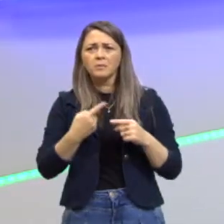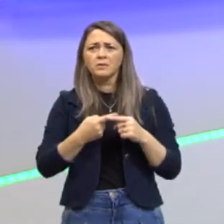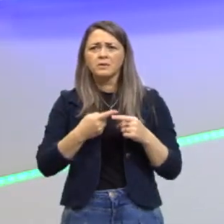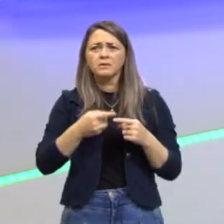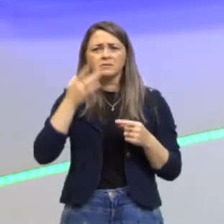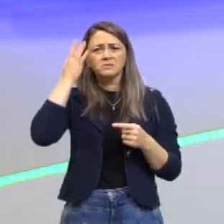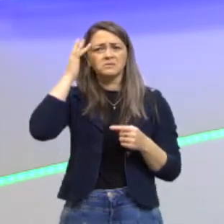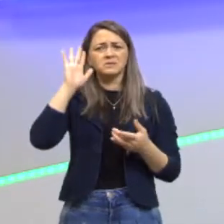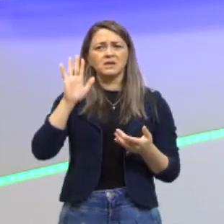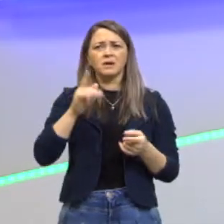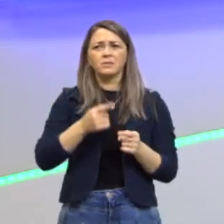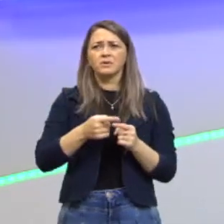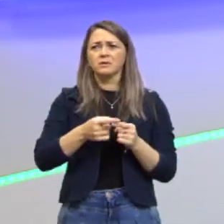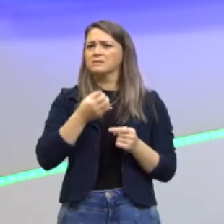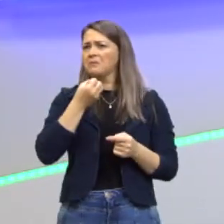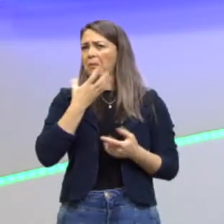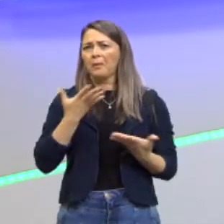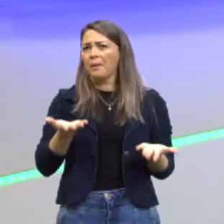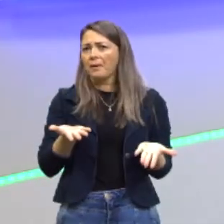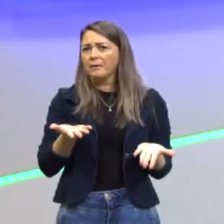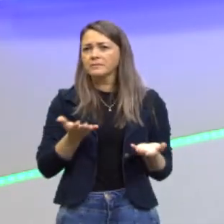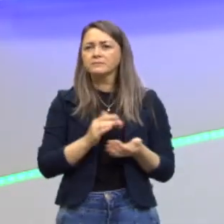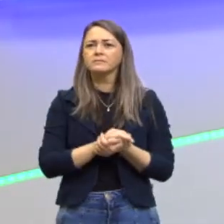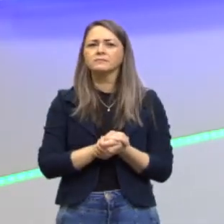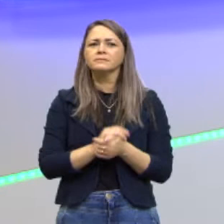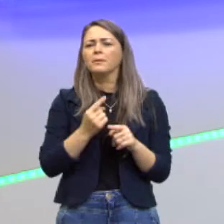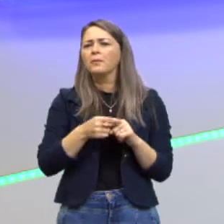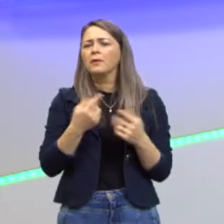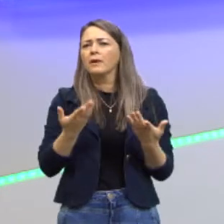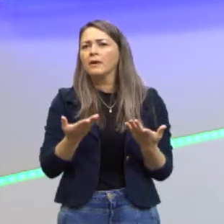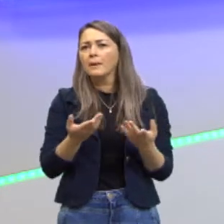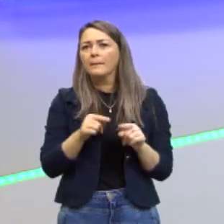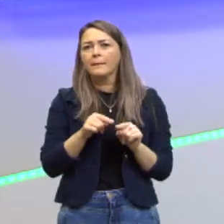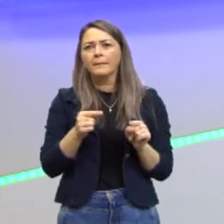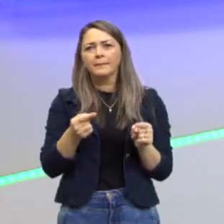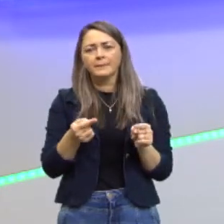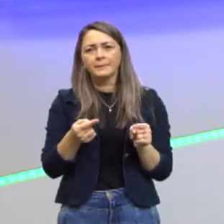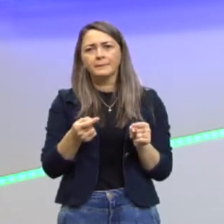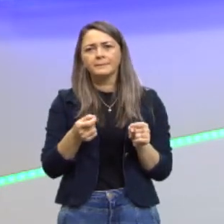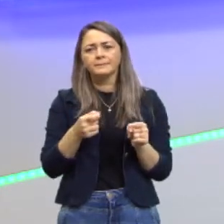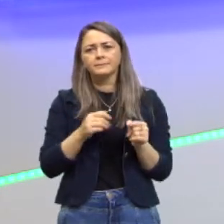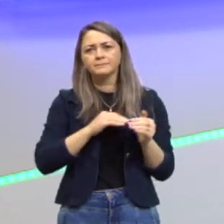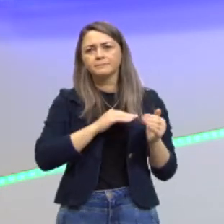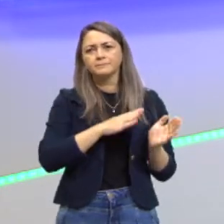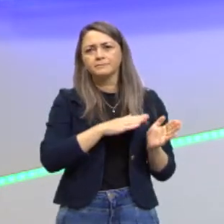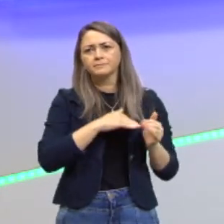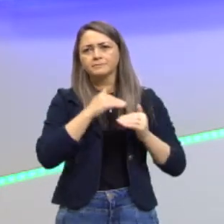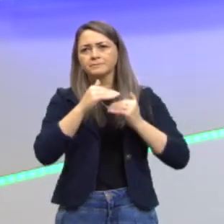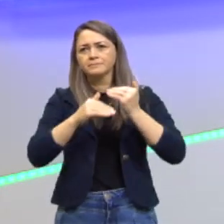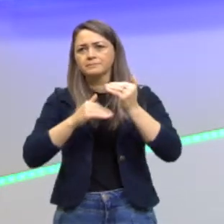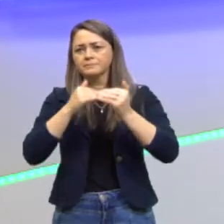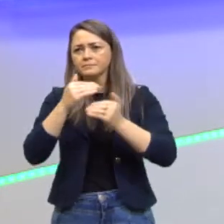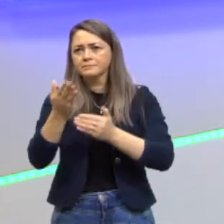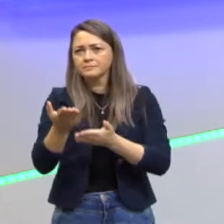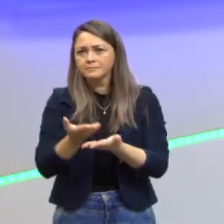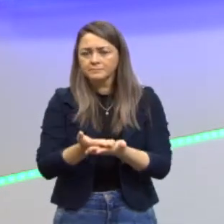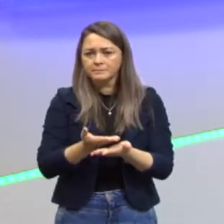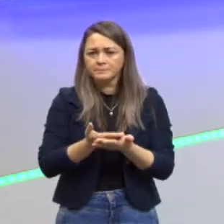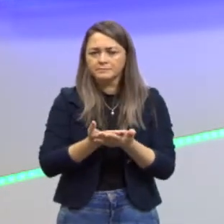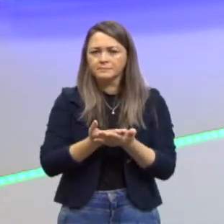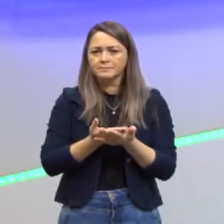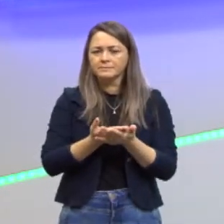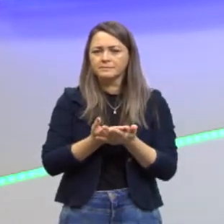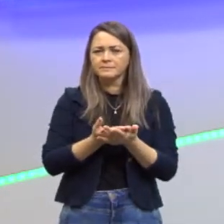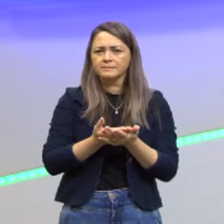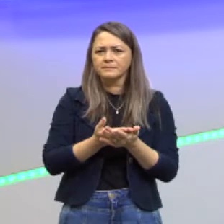hoje não sabíamos se está tudo bem, né? Mas, com os avanços dos estudos, nós estamos